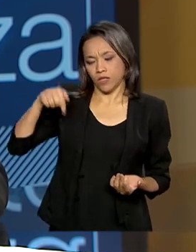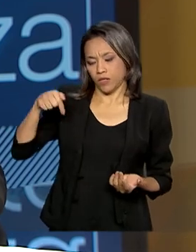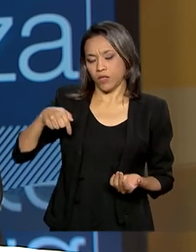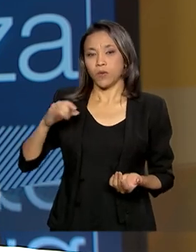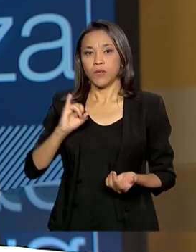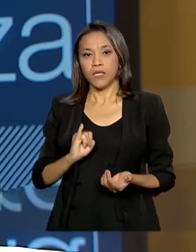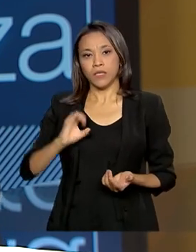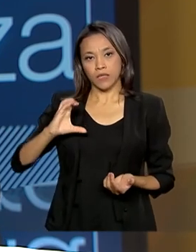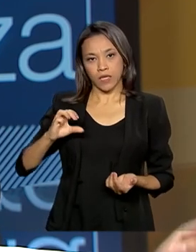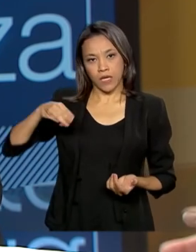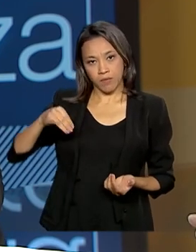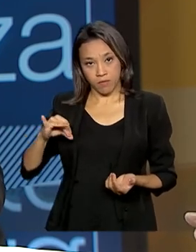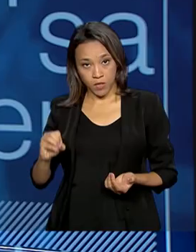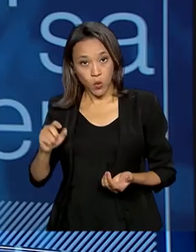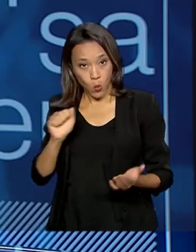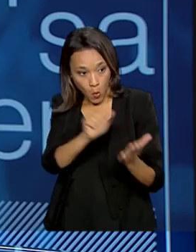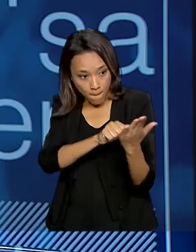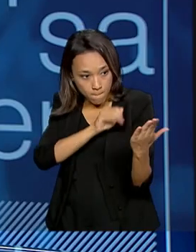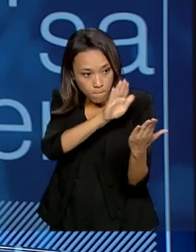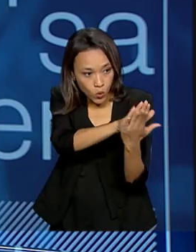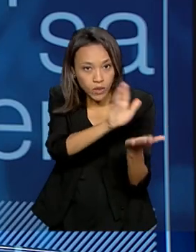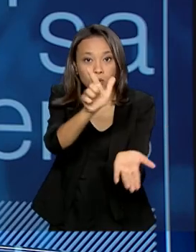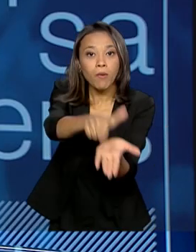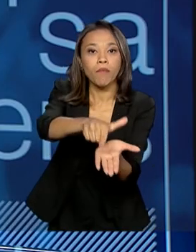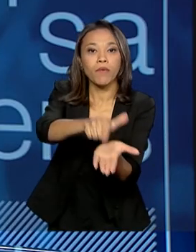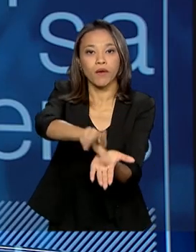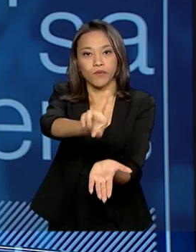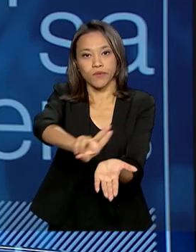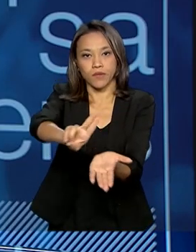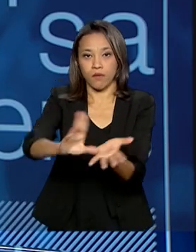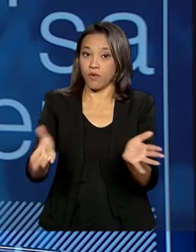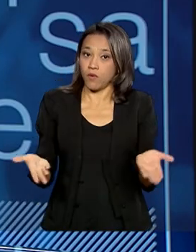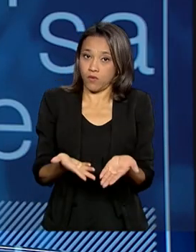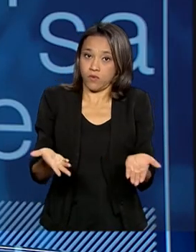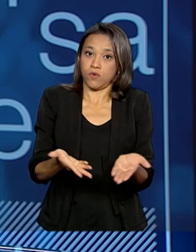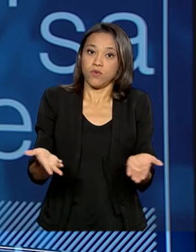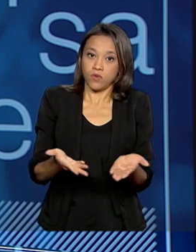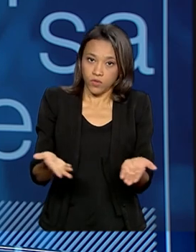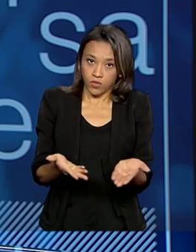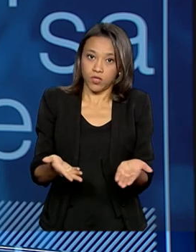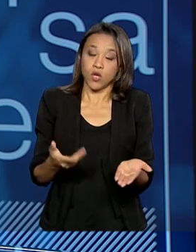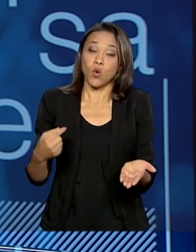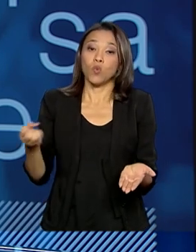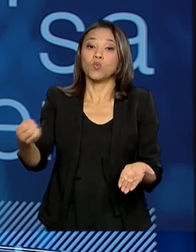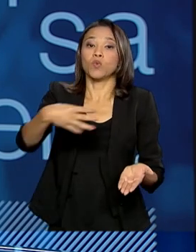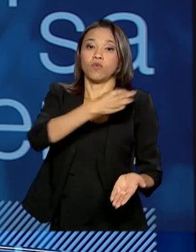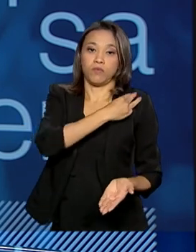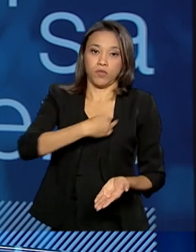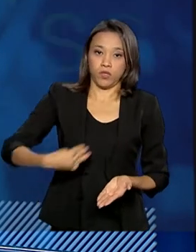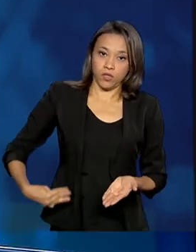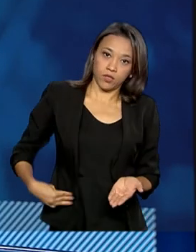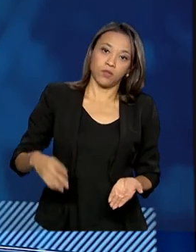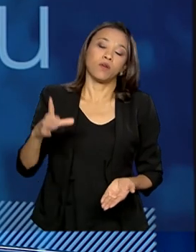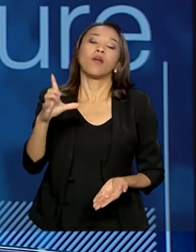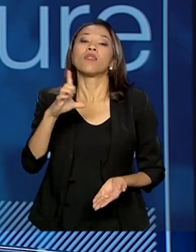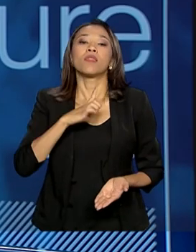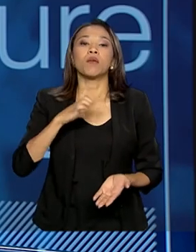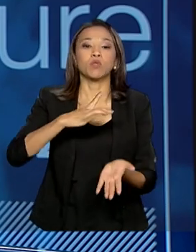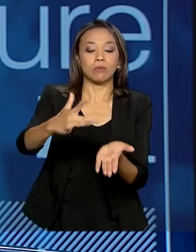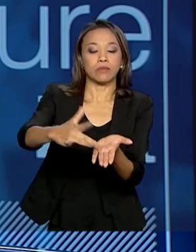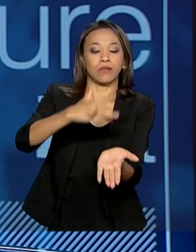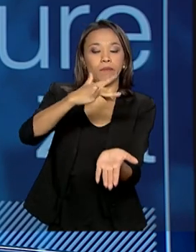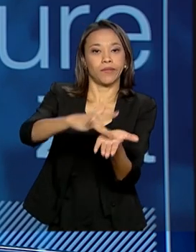ele aplicava a multa em papel. Hoje, com o ministro Ricardo Salles, nós temos agora um tablet,